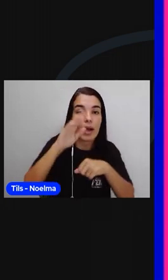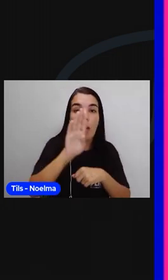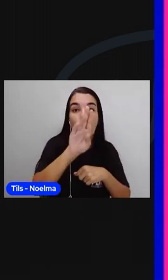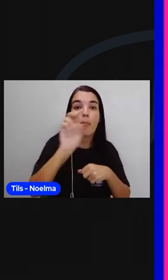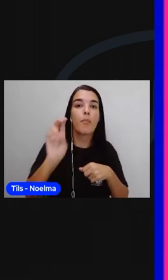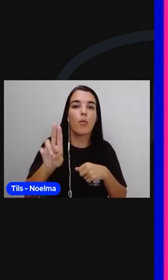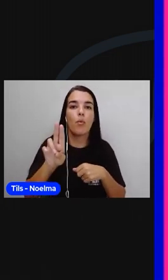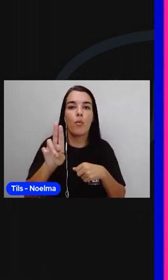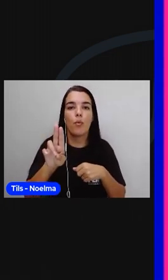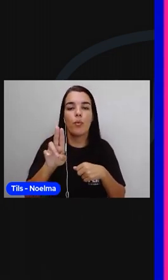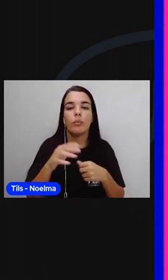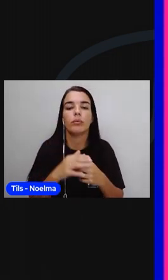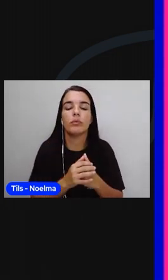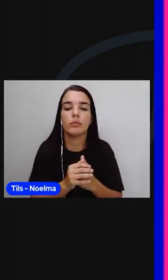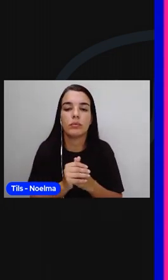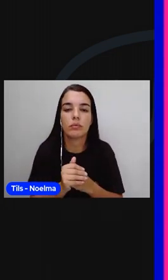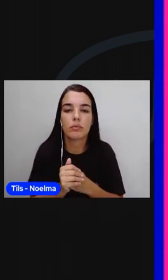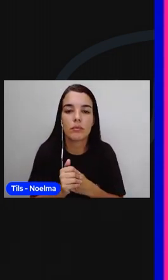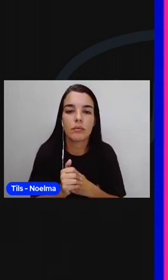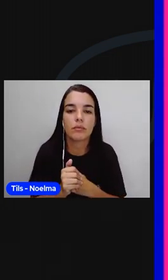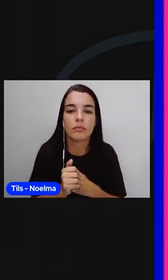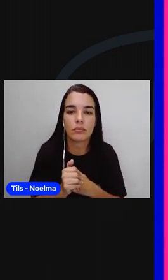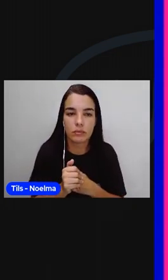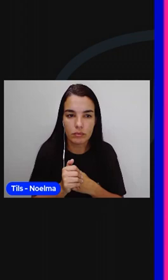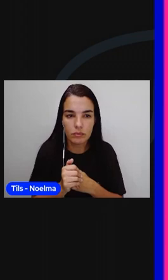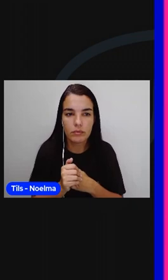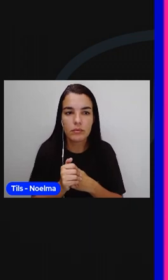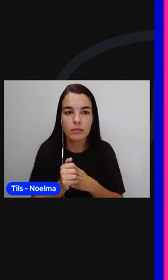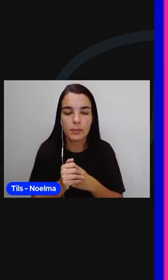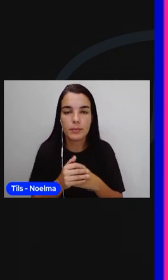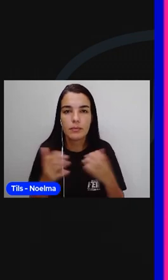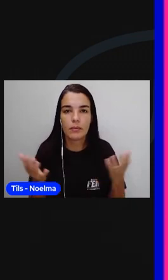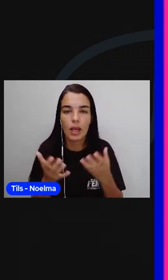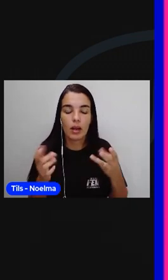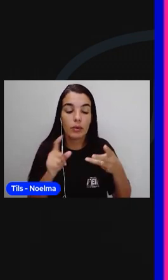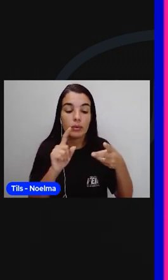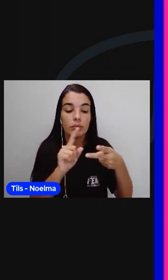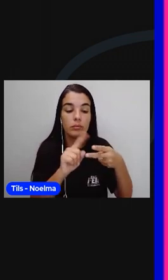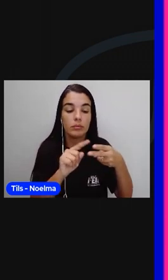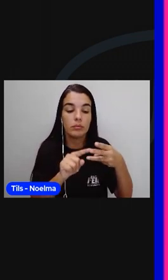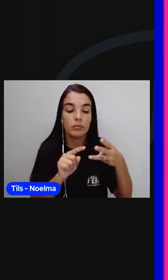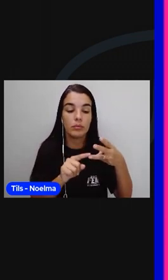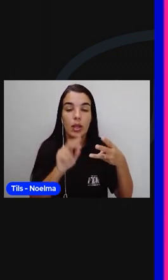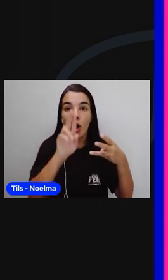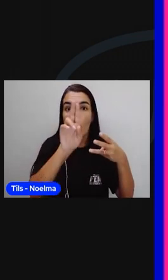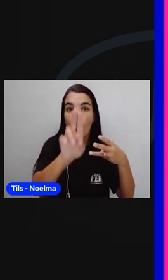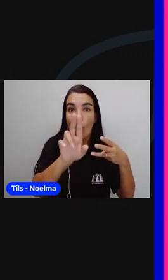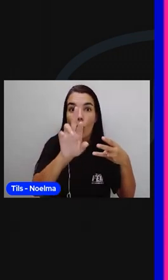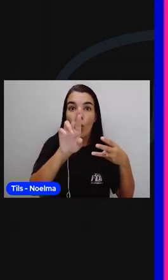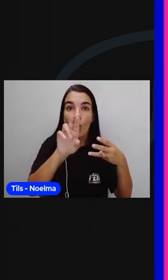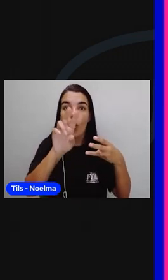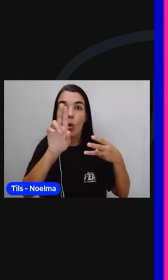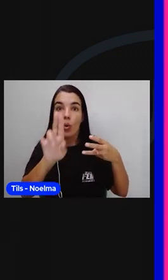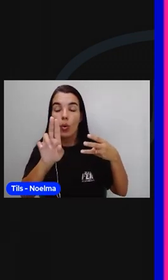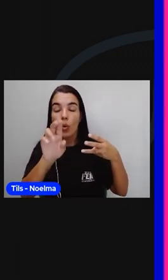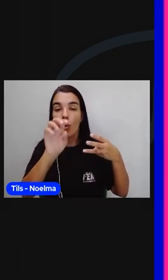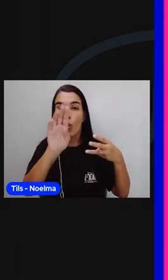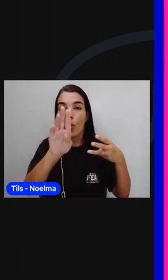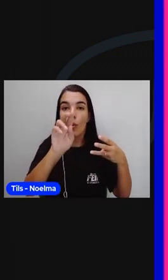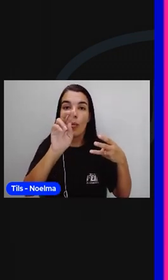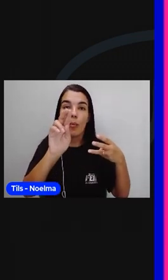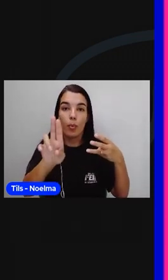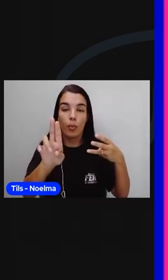bu. Búfalo. Urubu. Urubu não tem acento. Então, nós